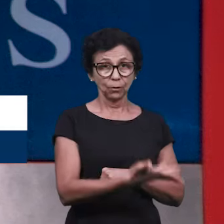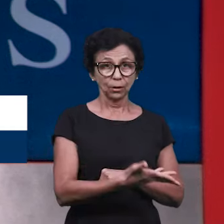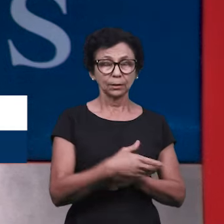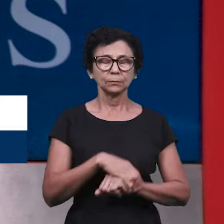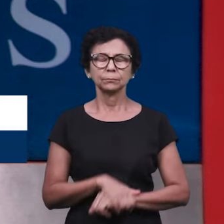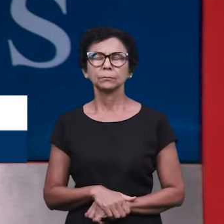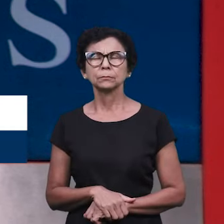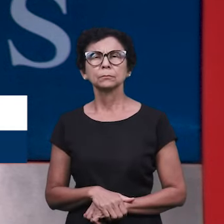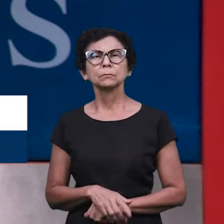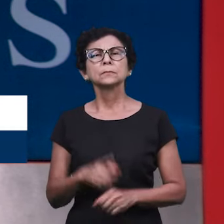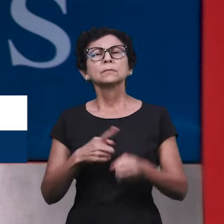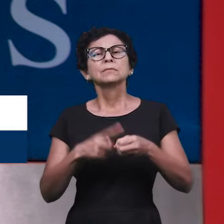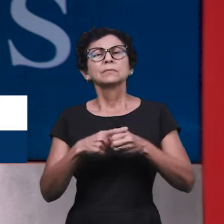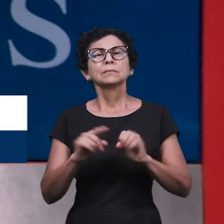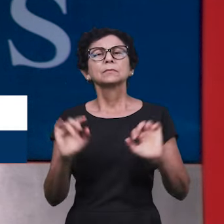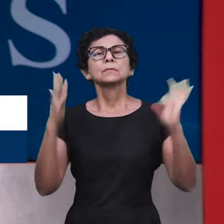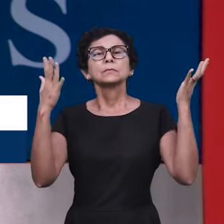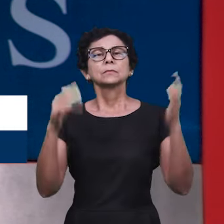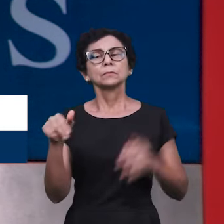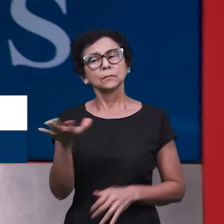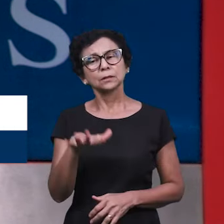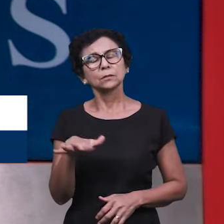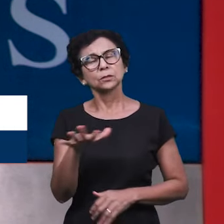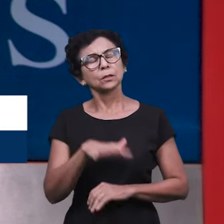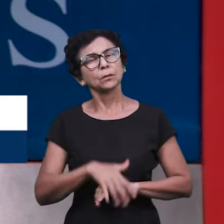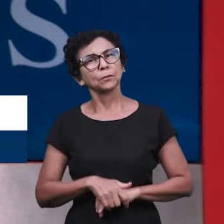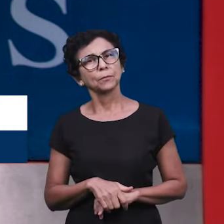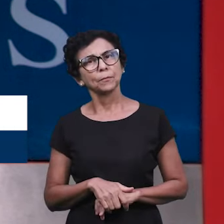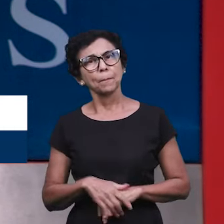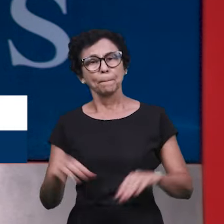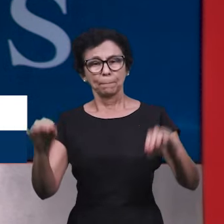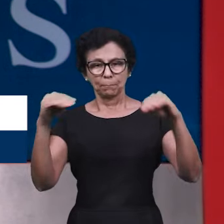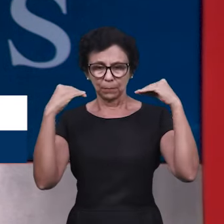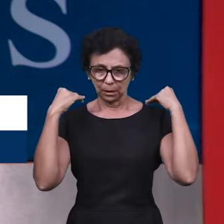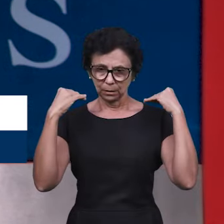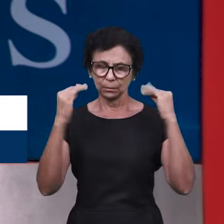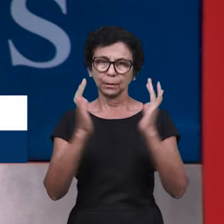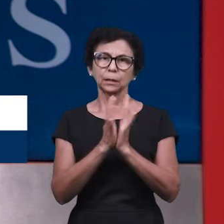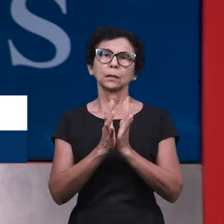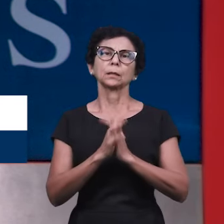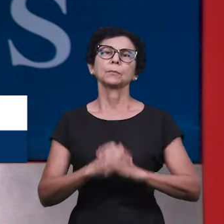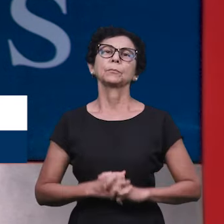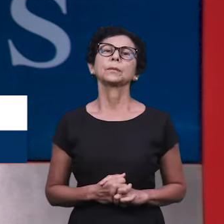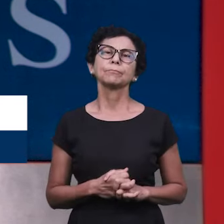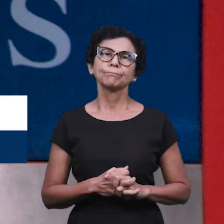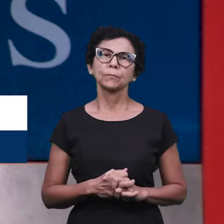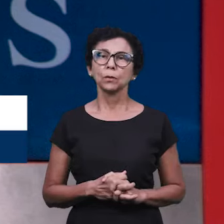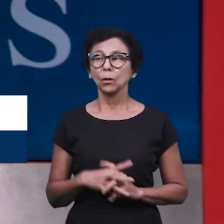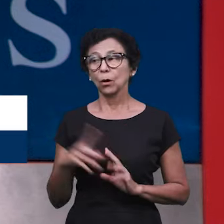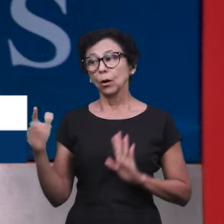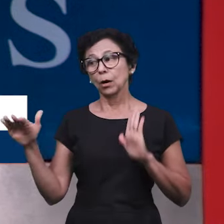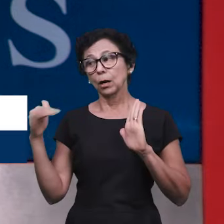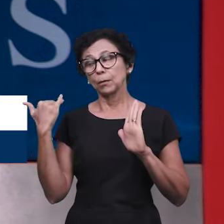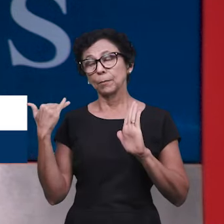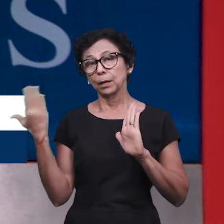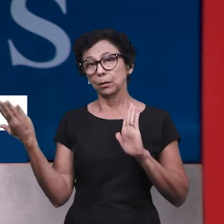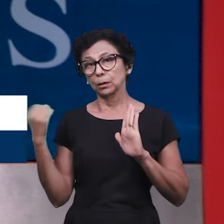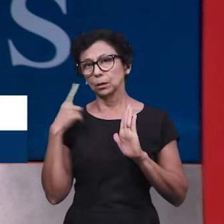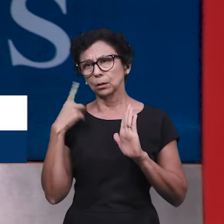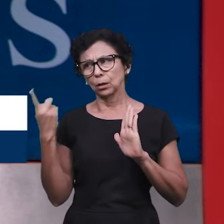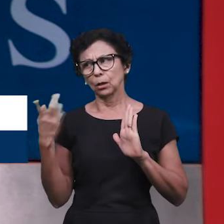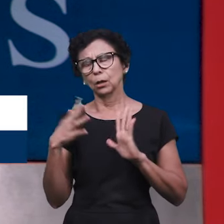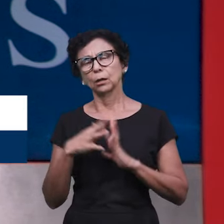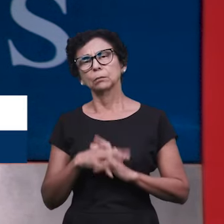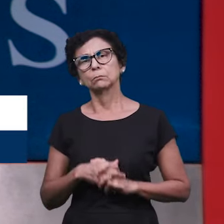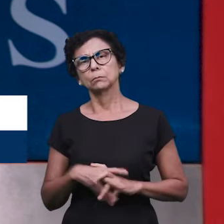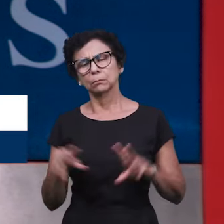Teve algum evento aí na sua cidade, aí na sua região? Olha, manda para a nossa produção, manda aí para o nosso e-mail, nosso e-mail está passando aqui embaixo para você